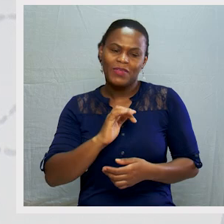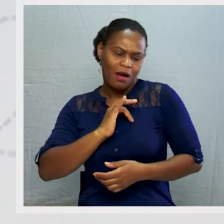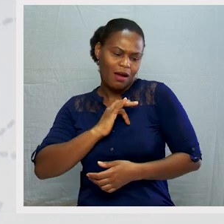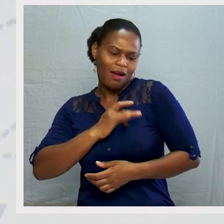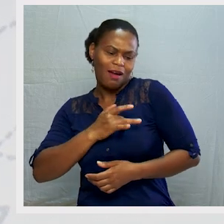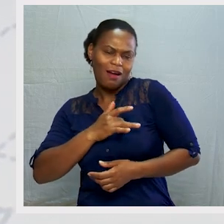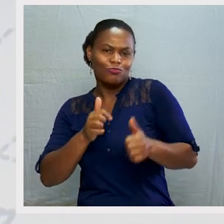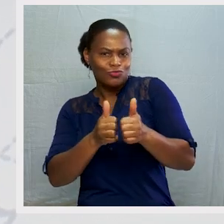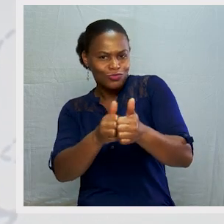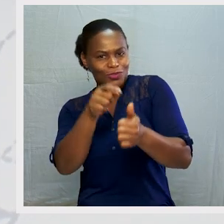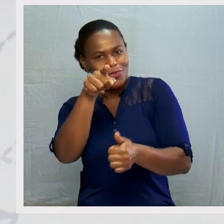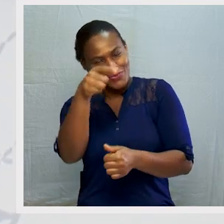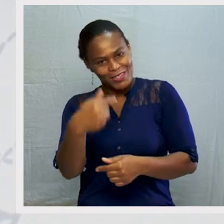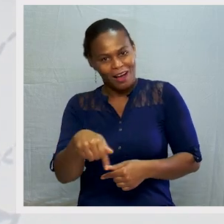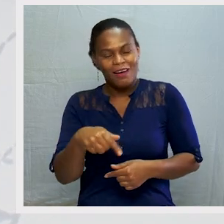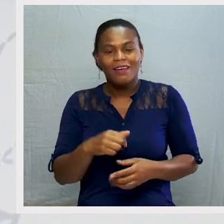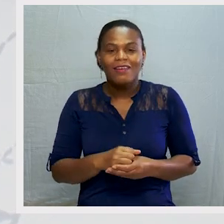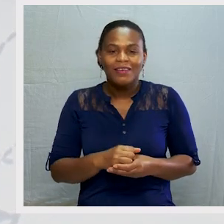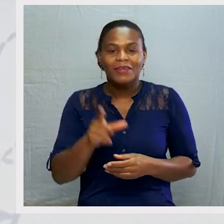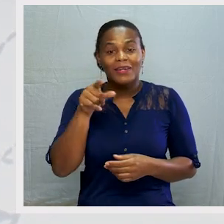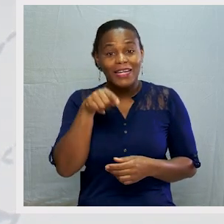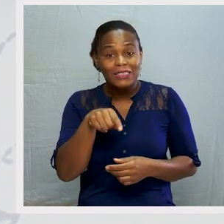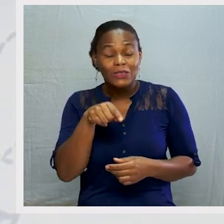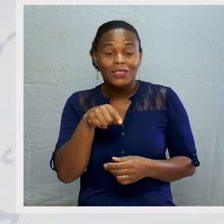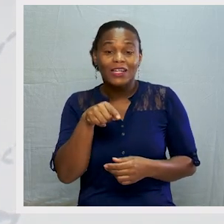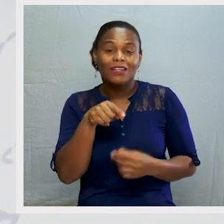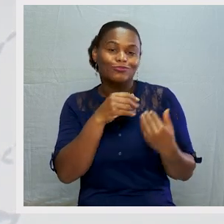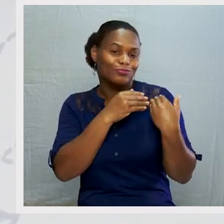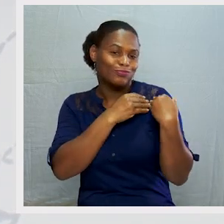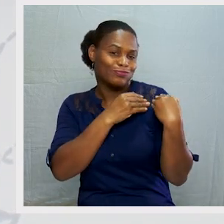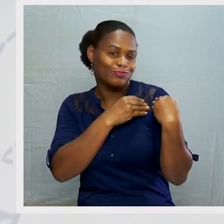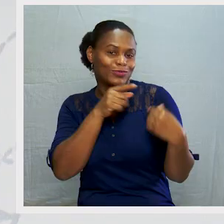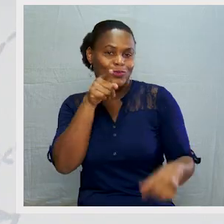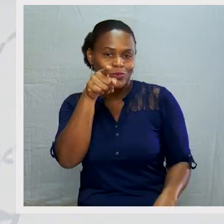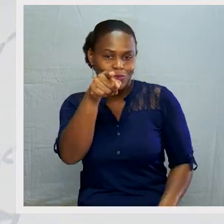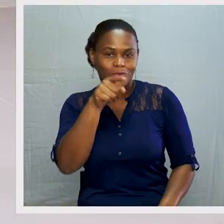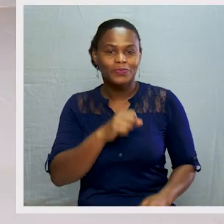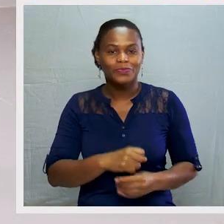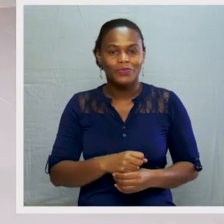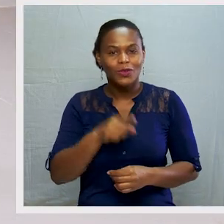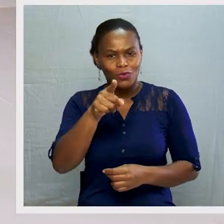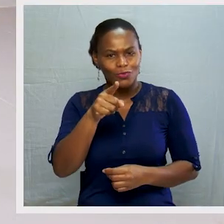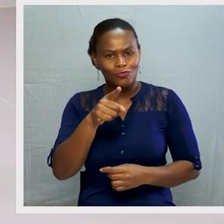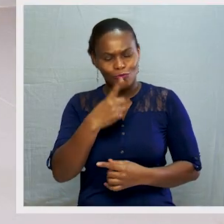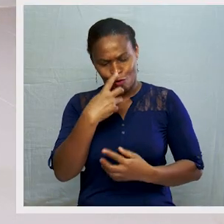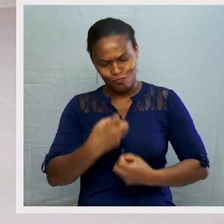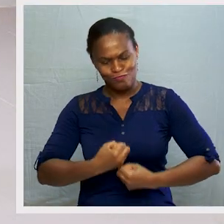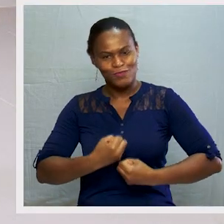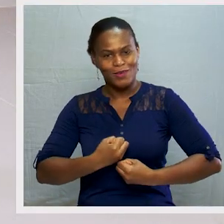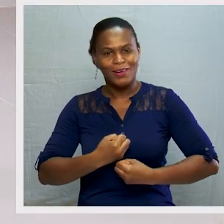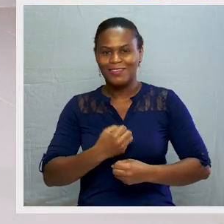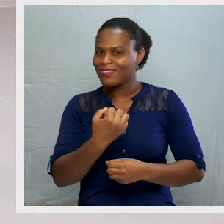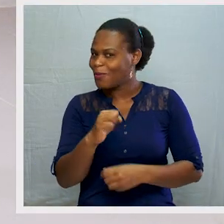a tua companhia. Isto é tua responsabilidade. Tu és corajoso.